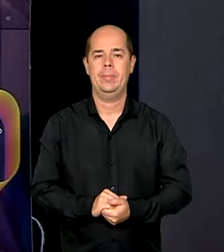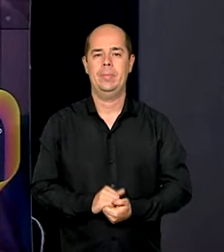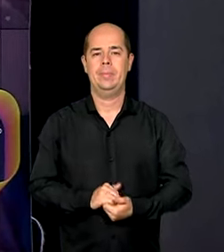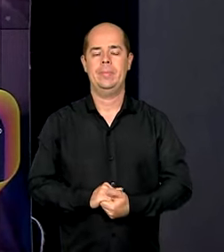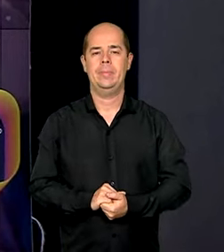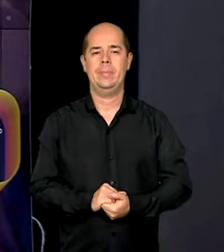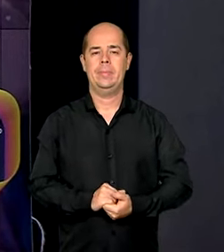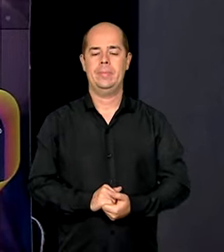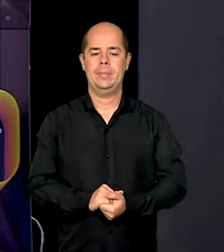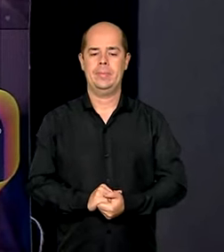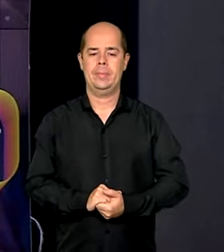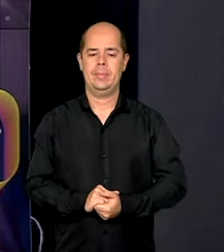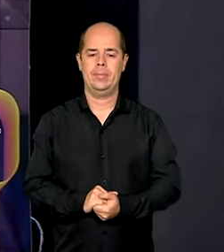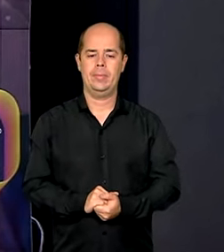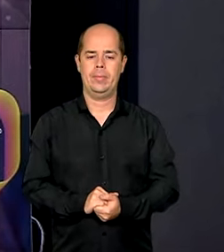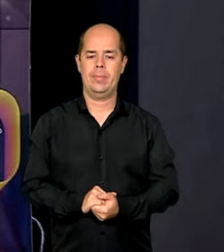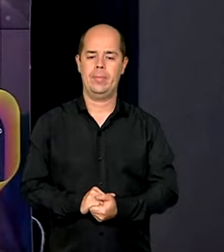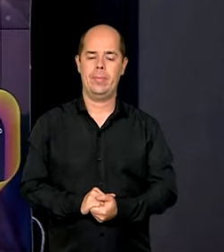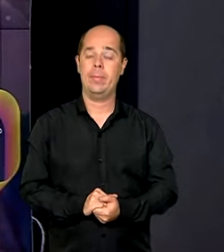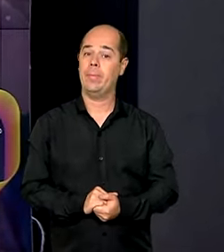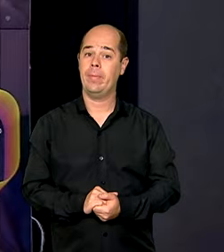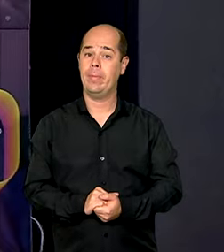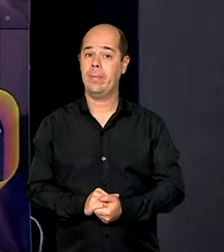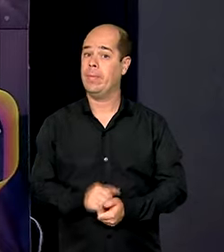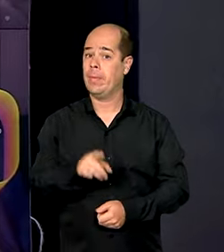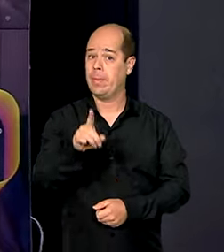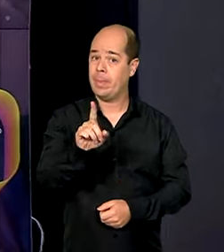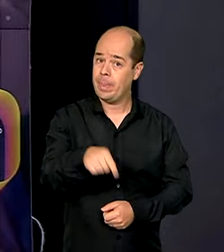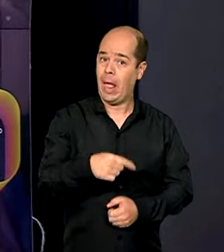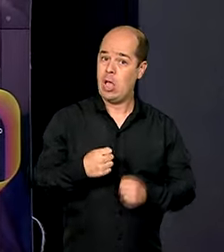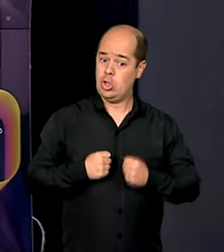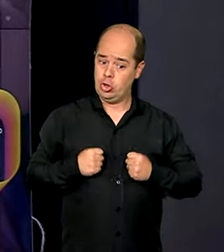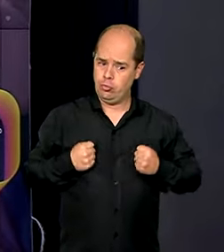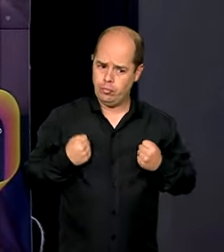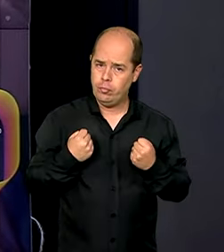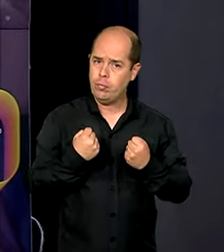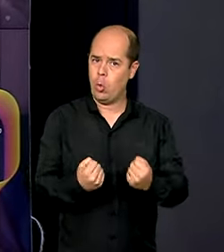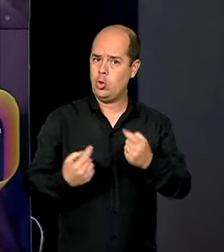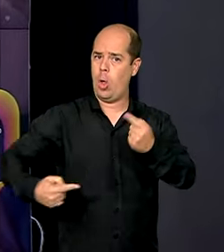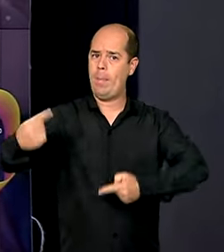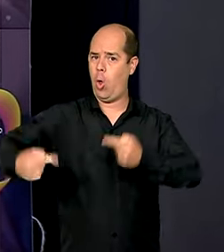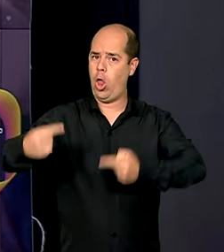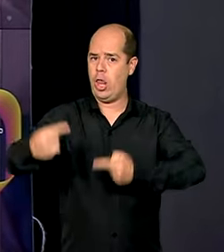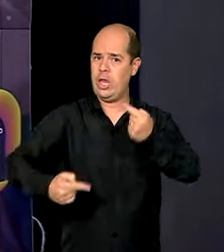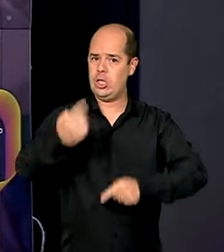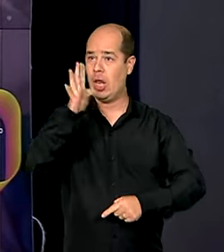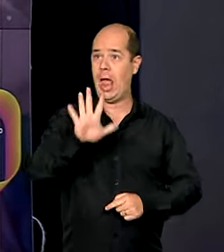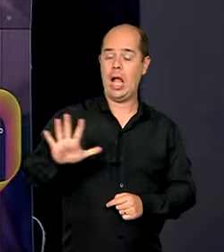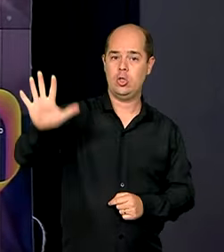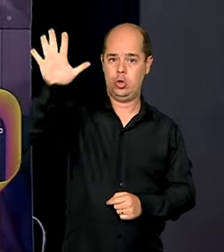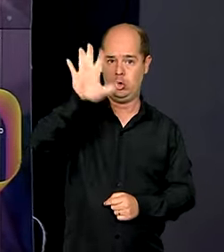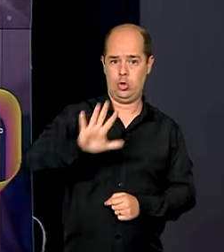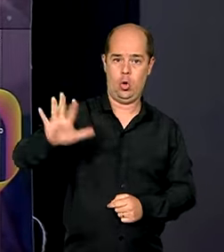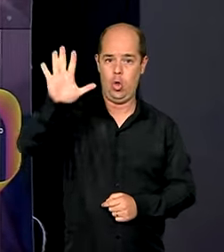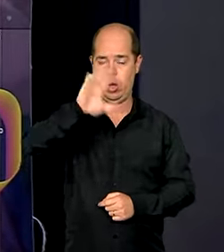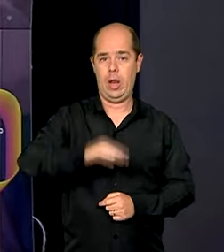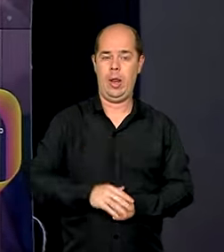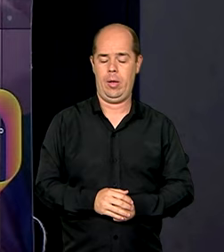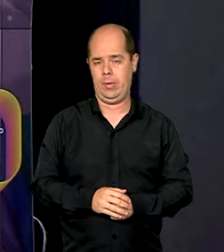É mais um produto desse esforço de produzir uma política nacional. Então vejam que a ideia de